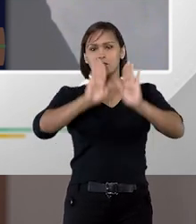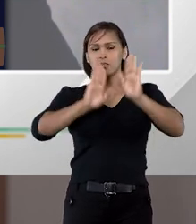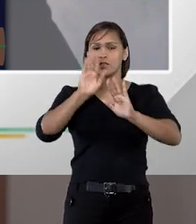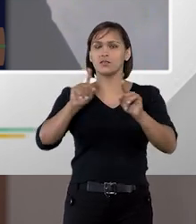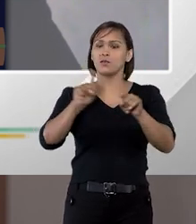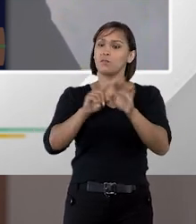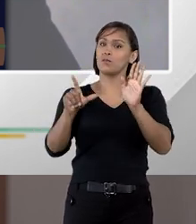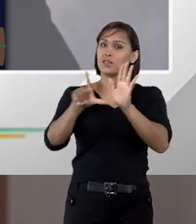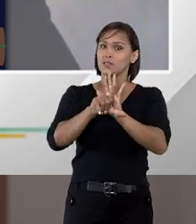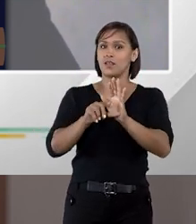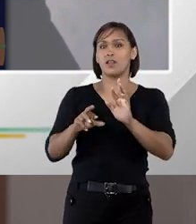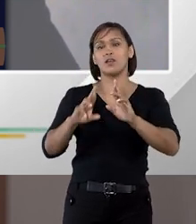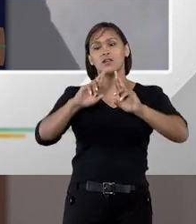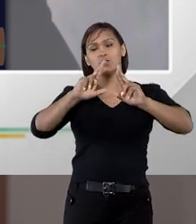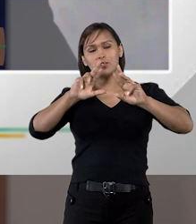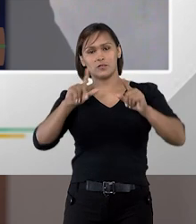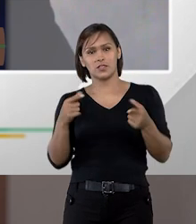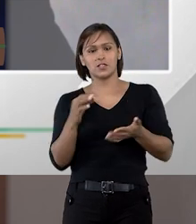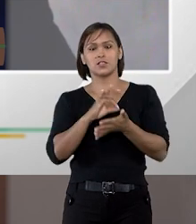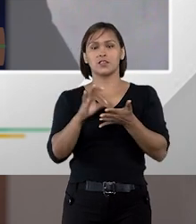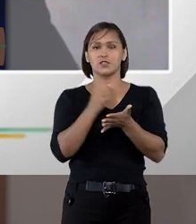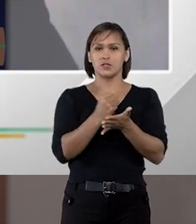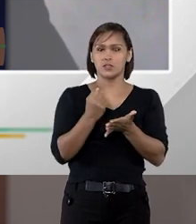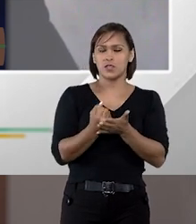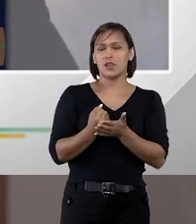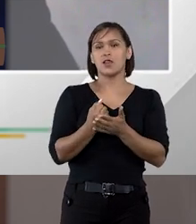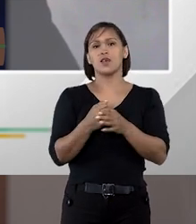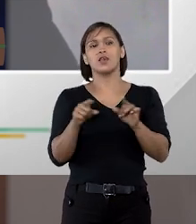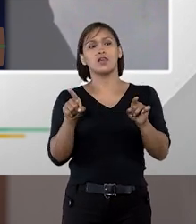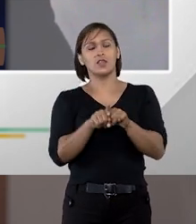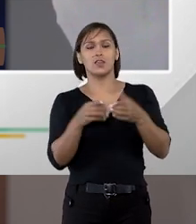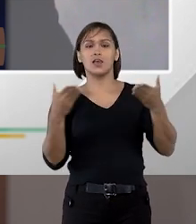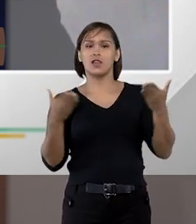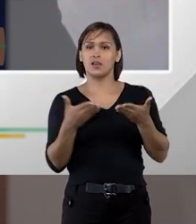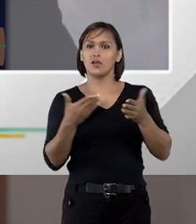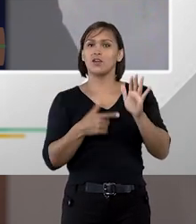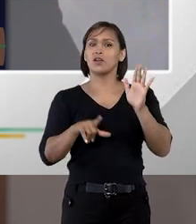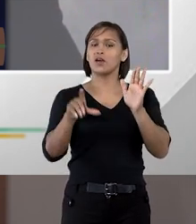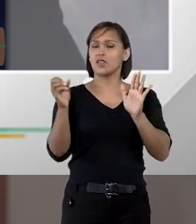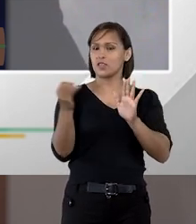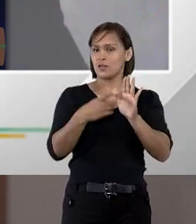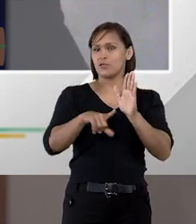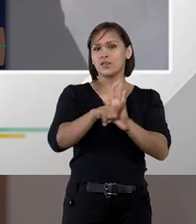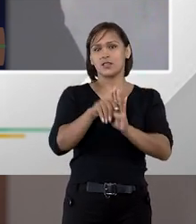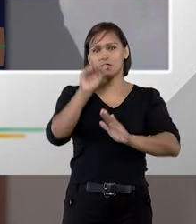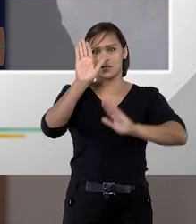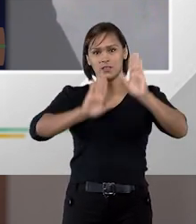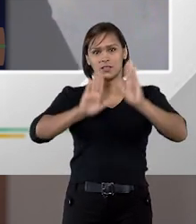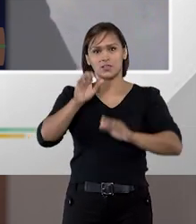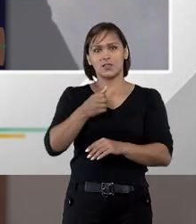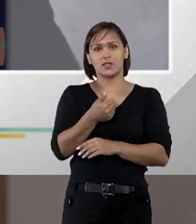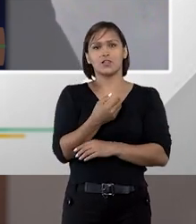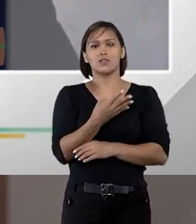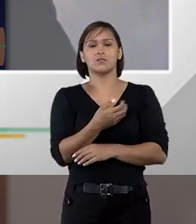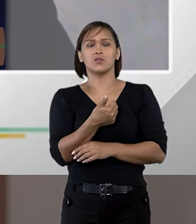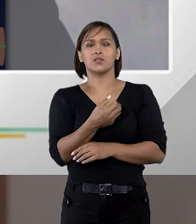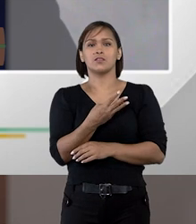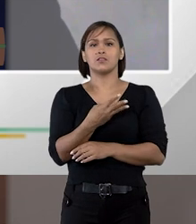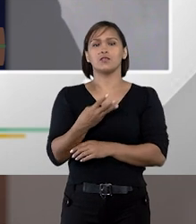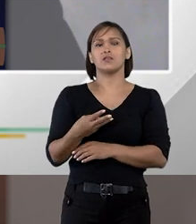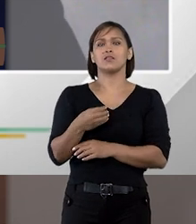mas a lei do regime diferenciado de contratação a lei das estatais e agora a nova lei de licitação a lei 14